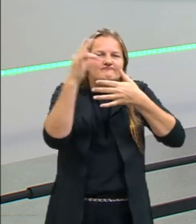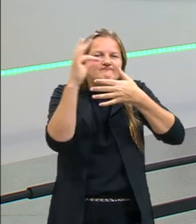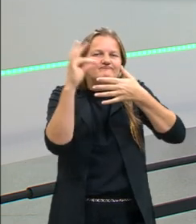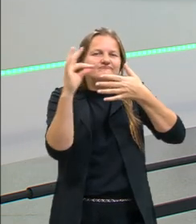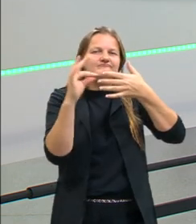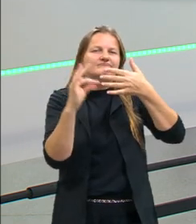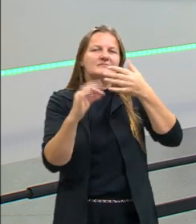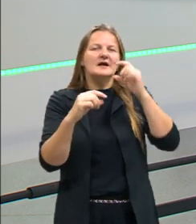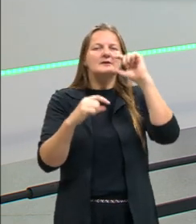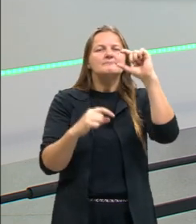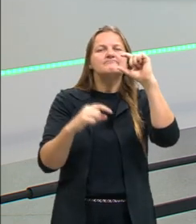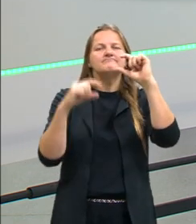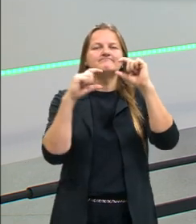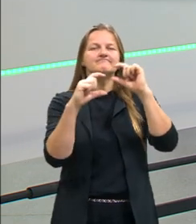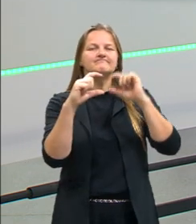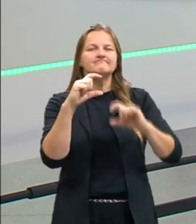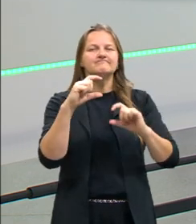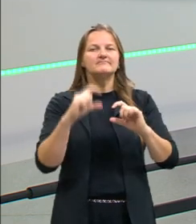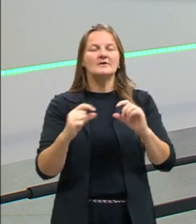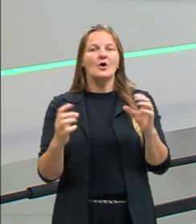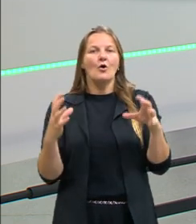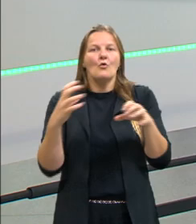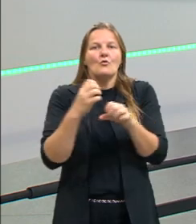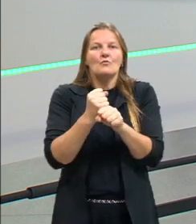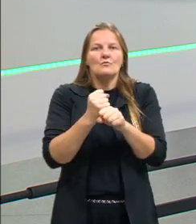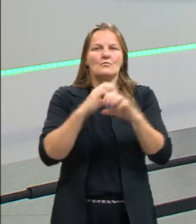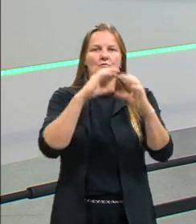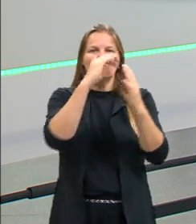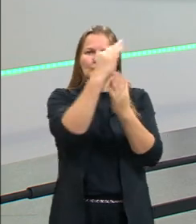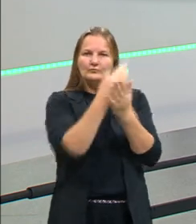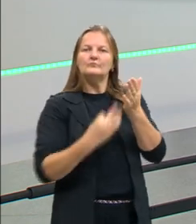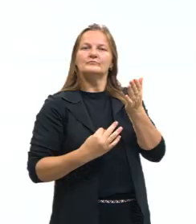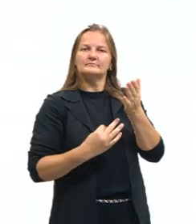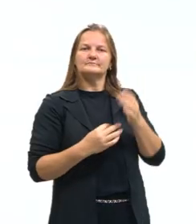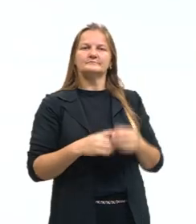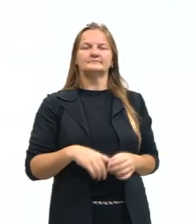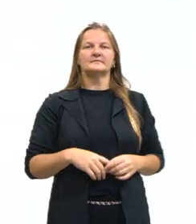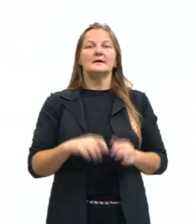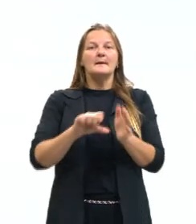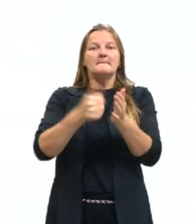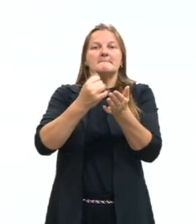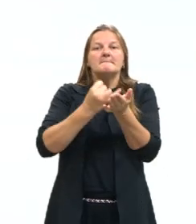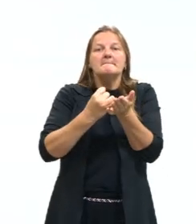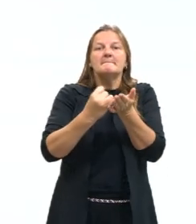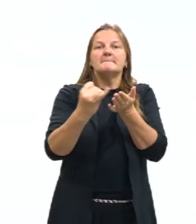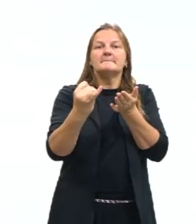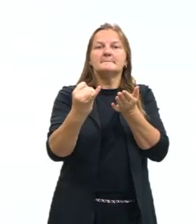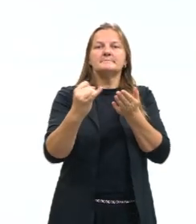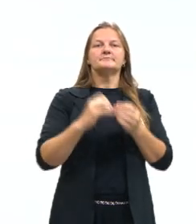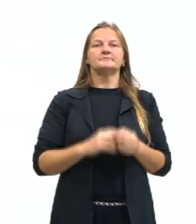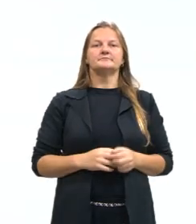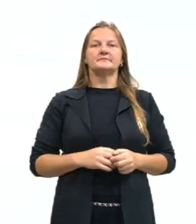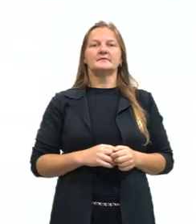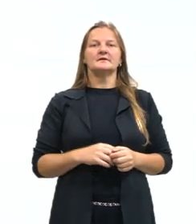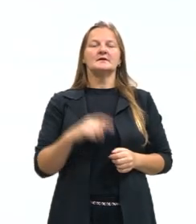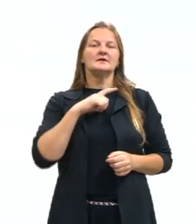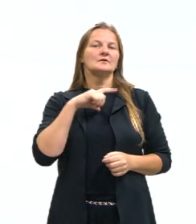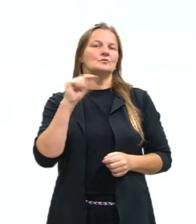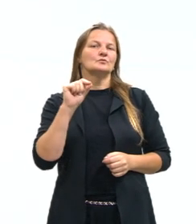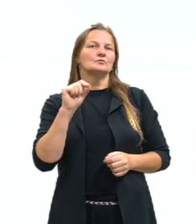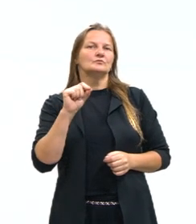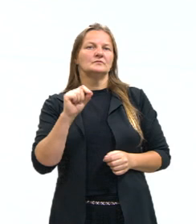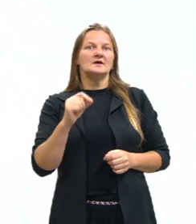de cada pedacinho que compõe esse texto. A nossa introdução, portanto, ela vai ter